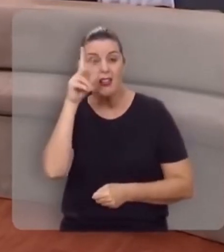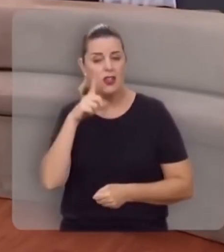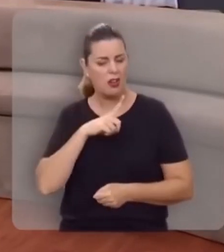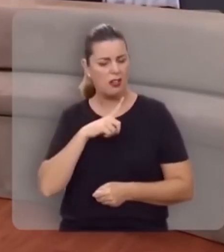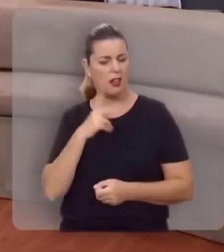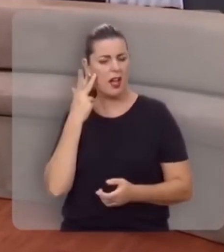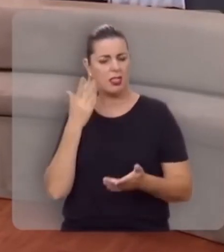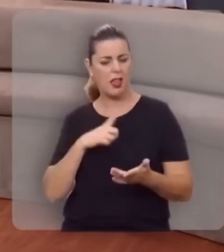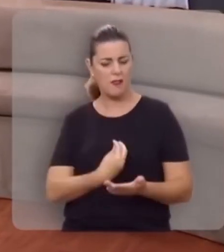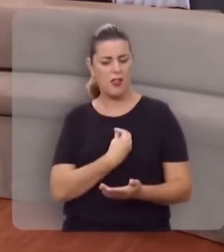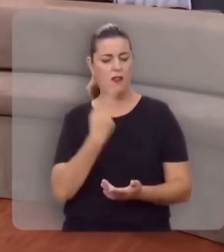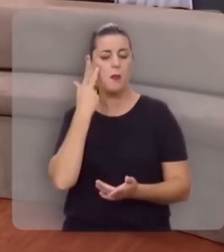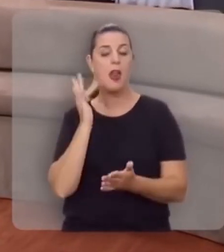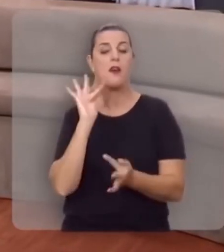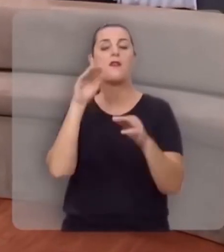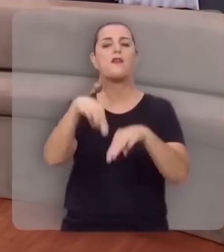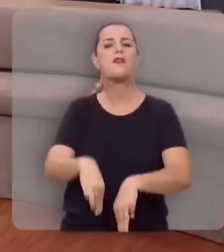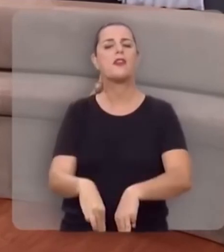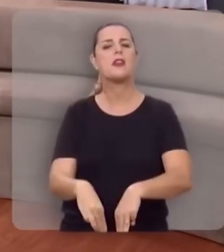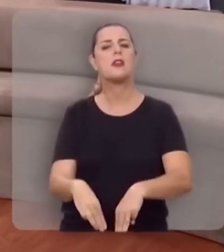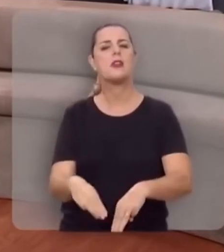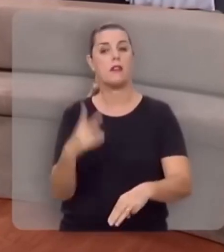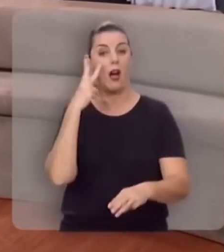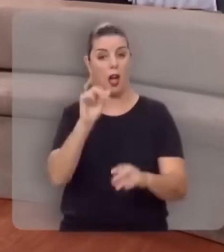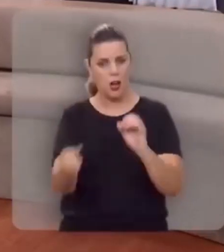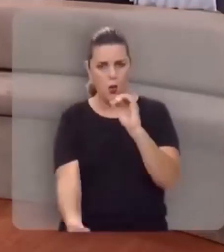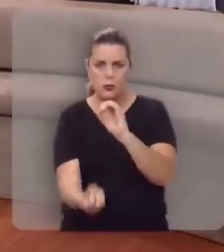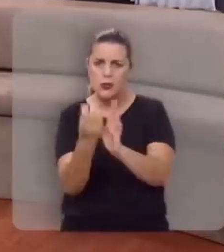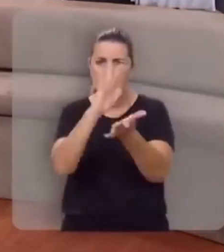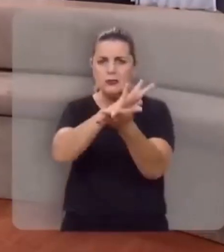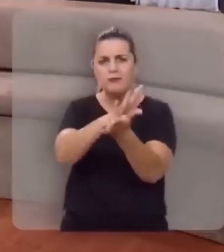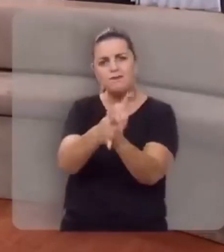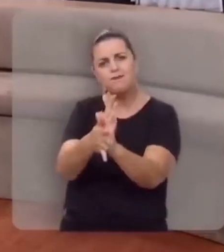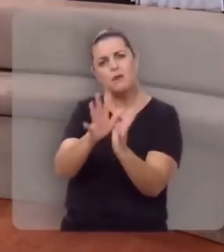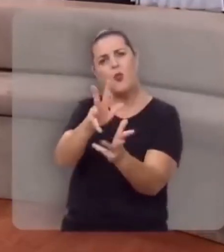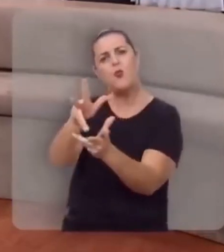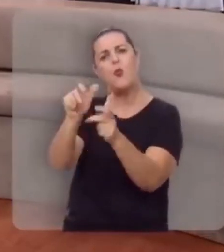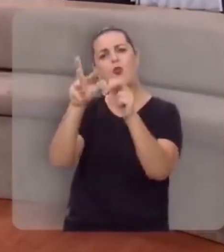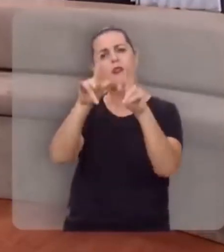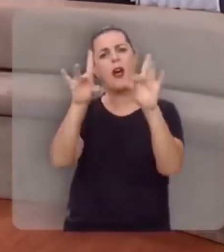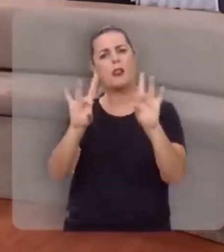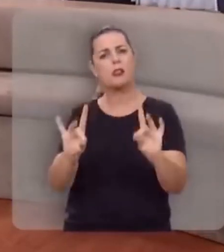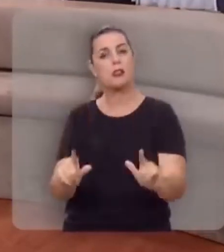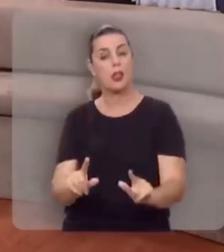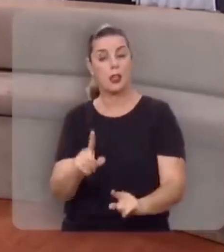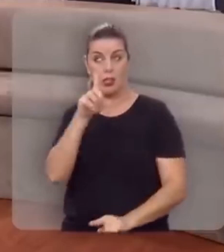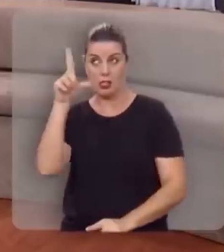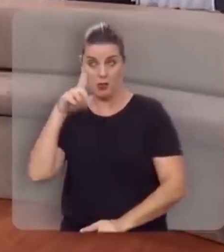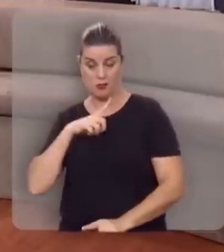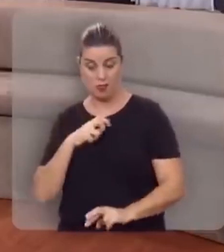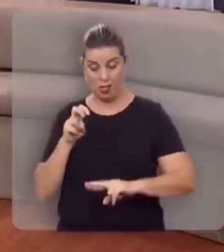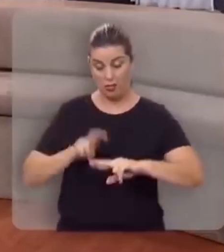caminha para um telos, ela caminha para um fim, ela caminha para uma consumação, e aquele que está no trono, há de